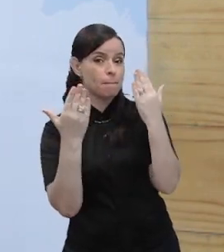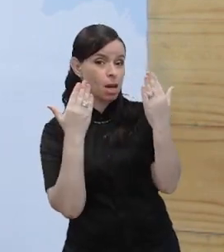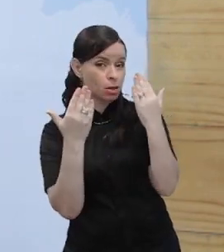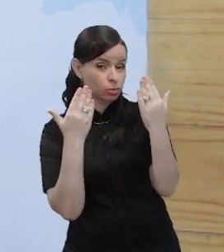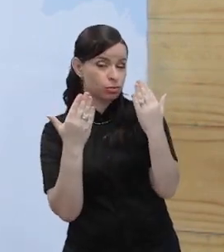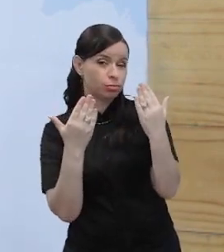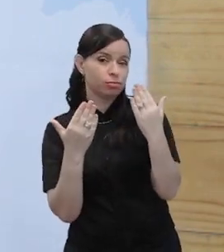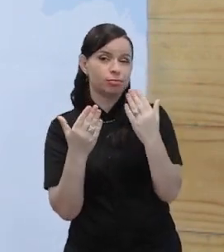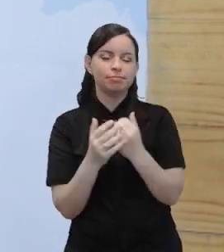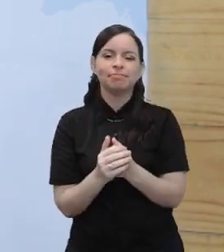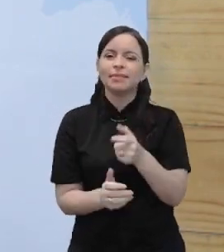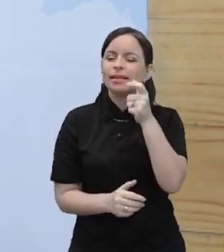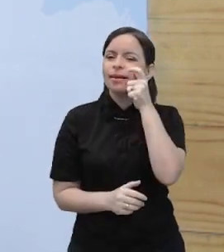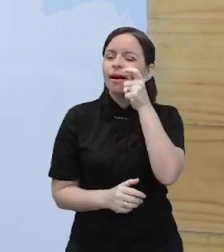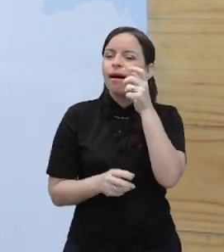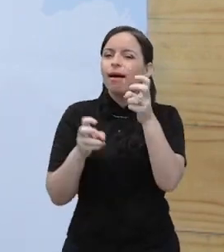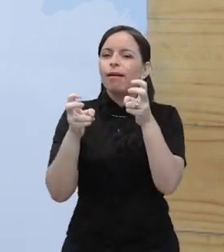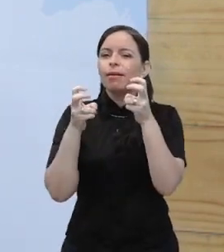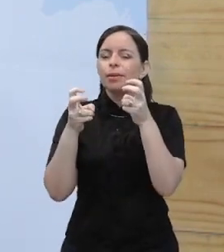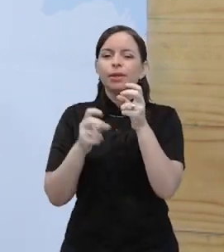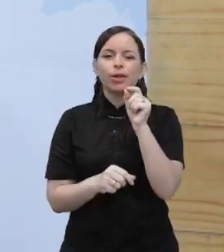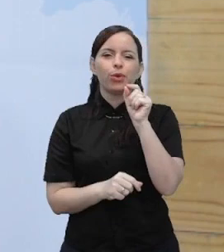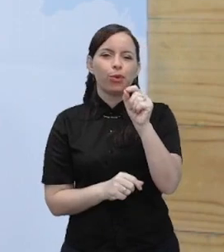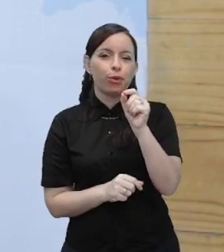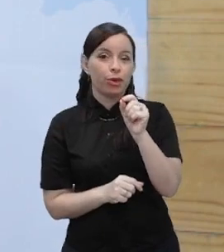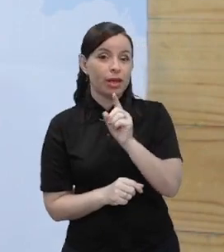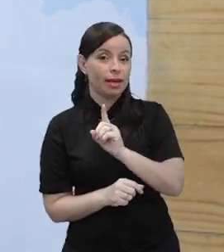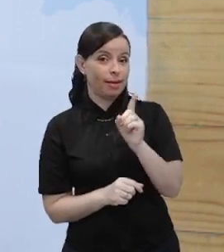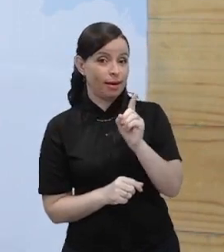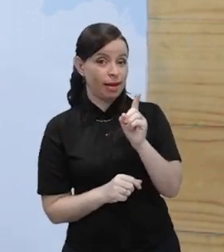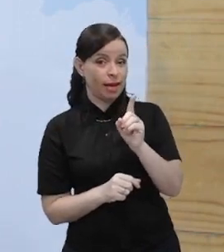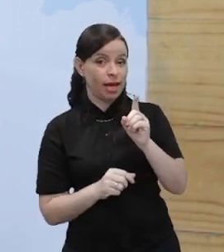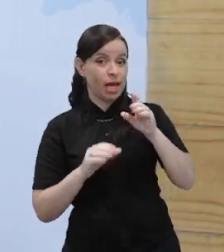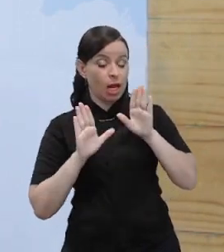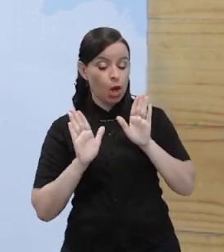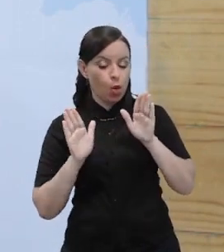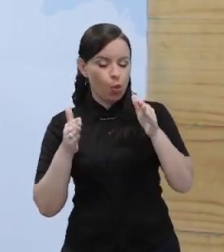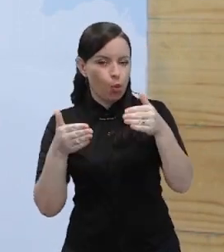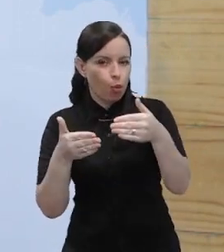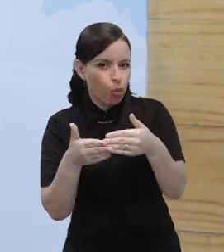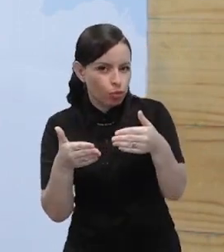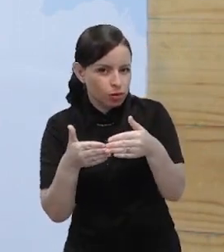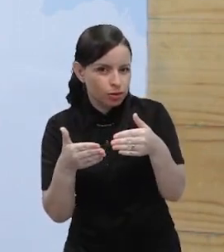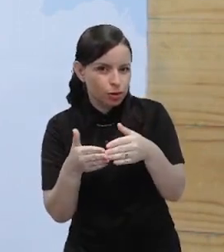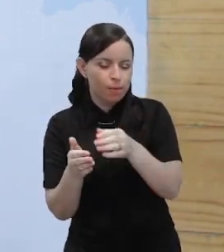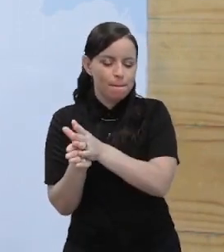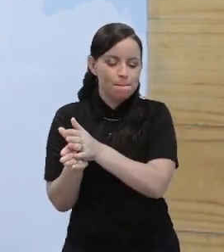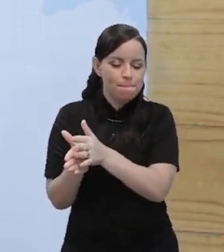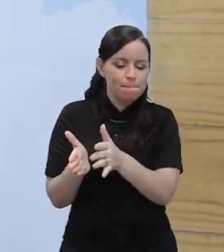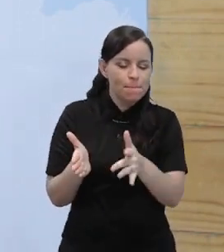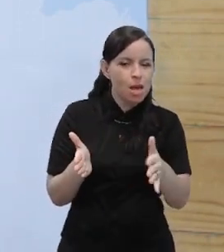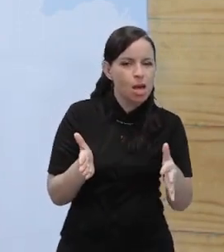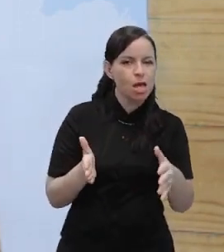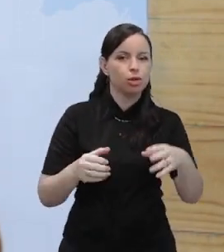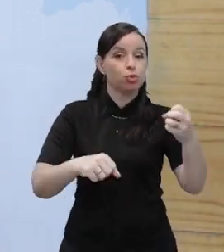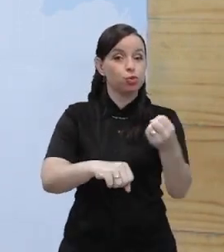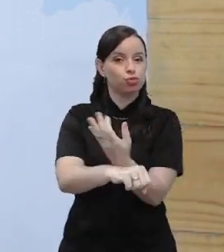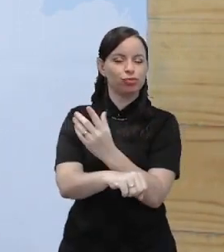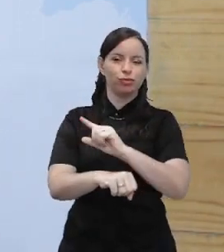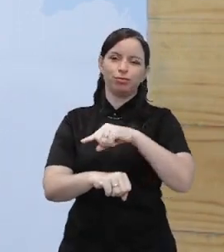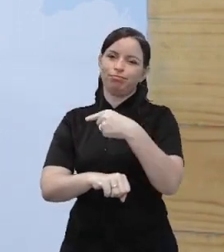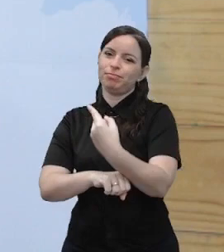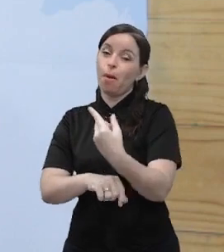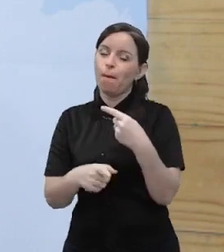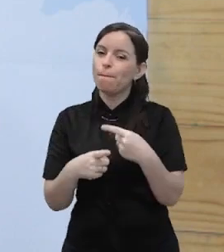Só que é interessante que Bolman se concentrou na era pós-modernidade. Por que a gente pode dizer isso? Veja o que